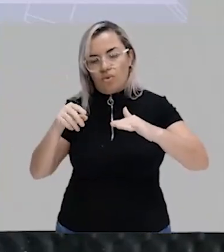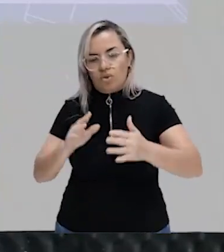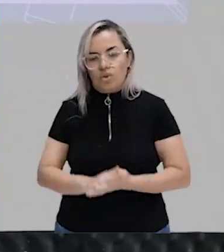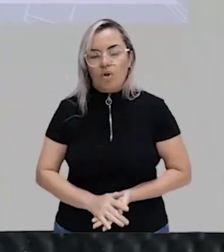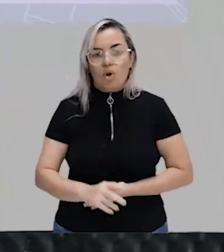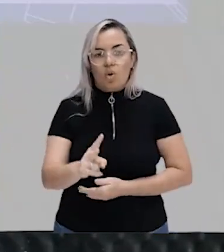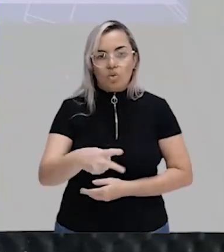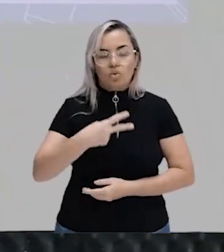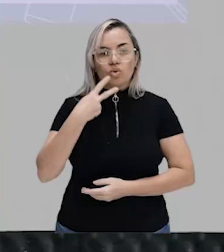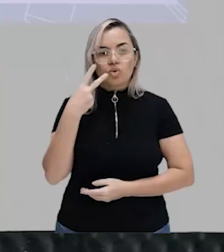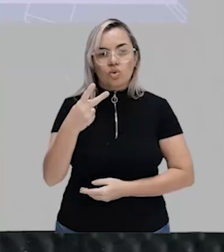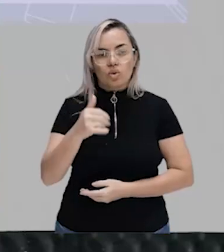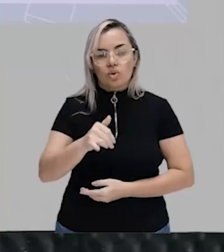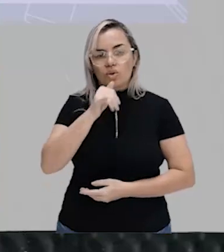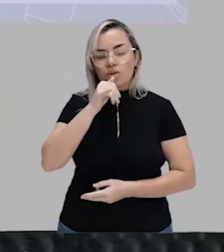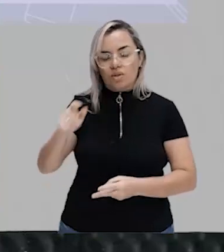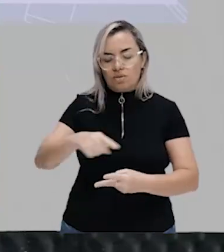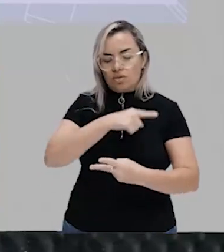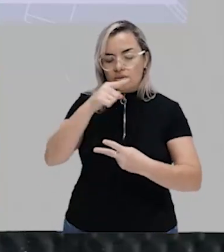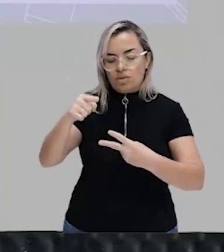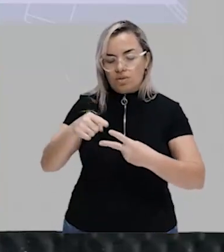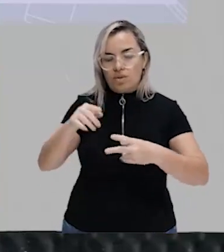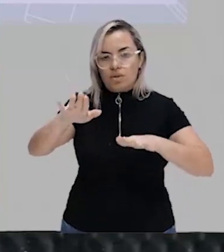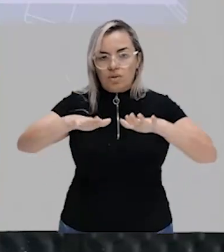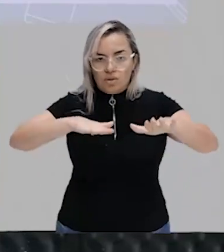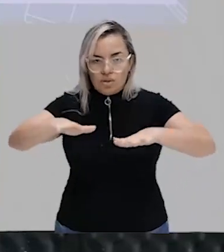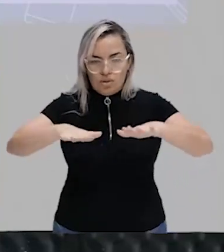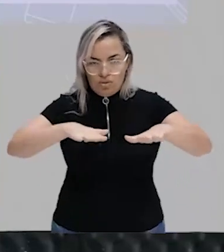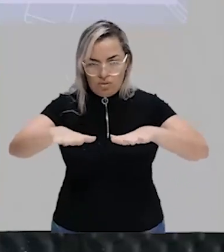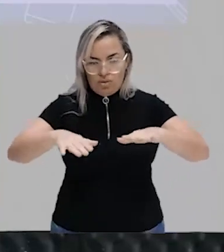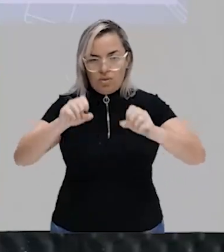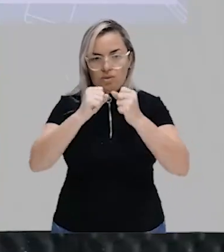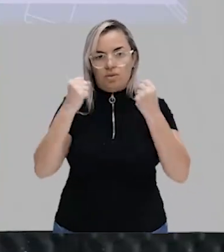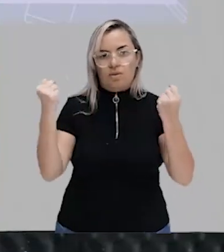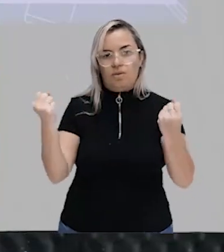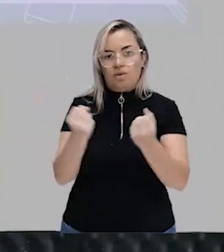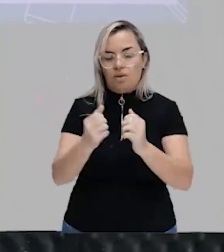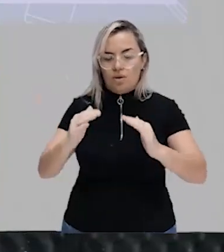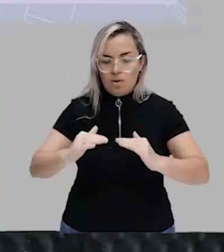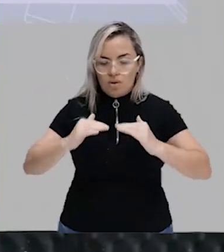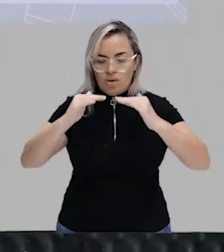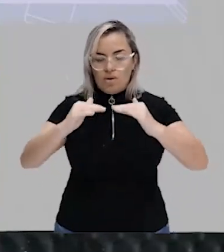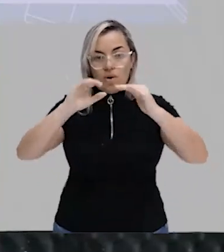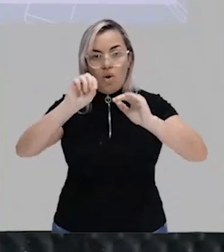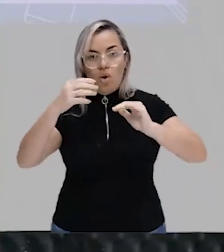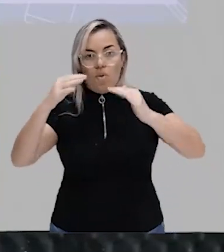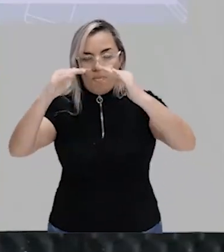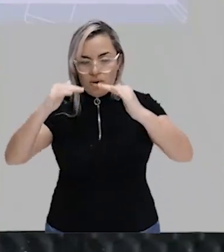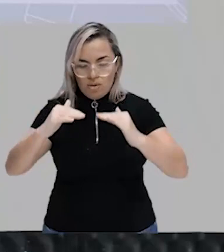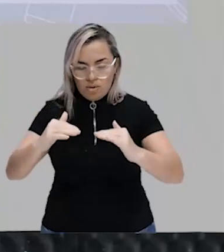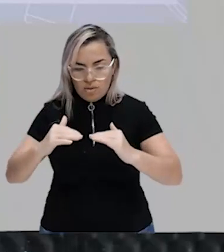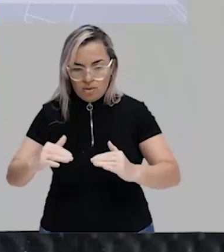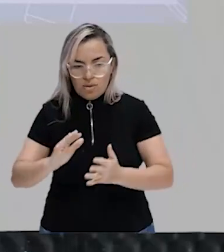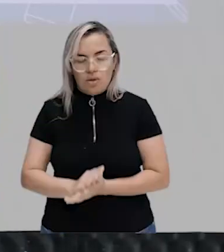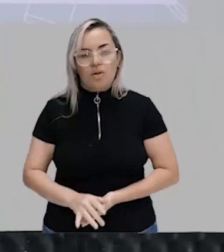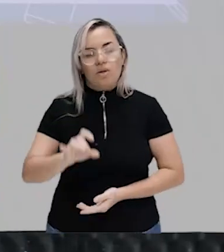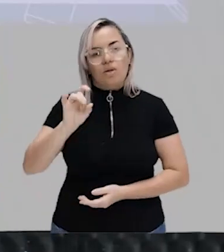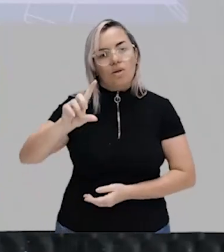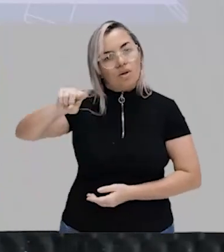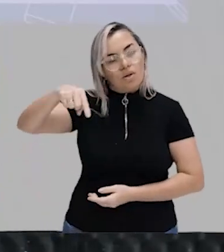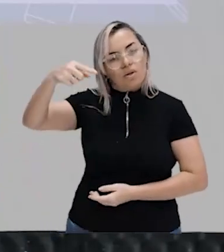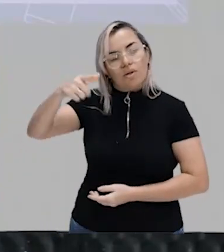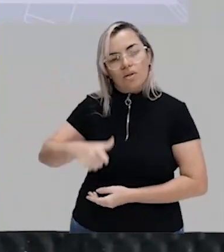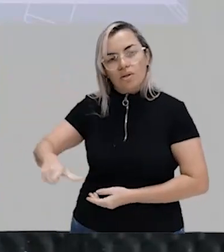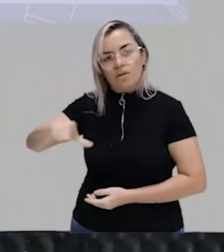exemplos de mobilidade social vertical, ou para cima ou para baixo. Só que além desses exemplos, existe